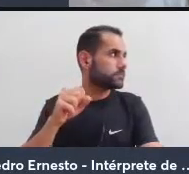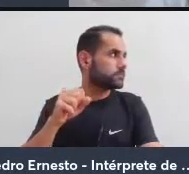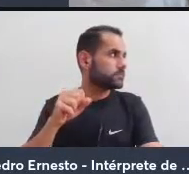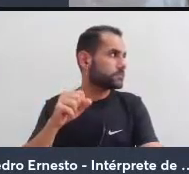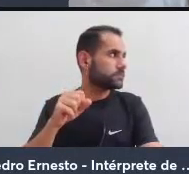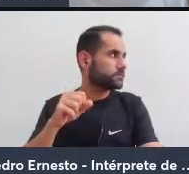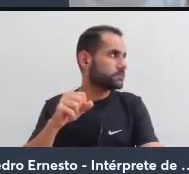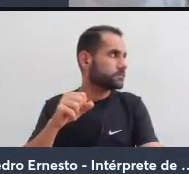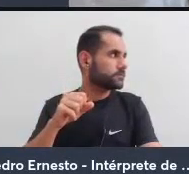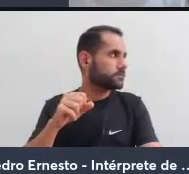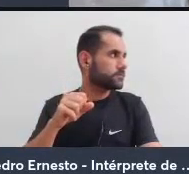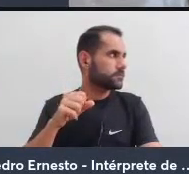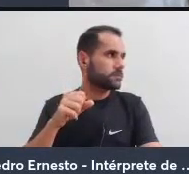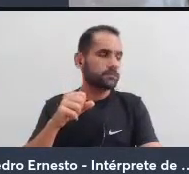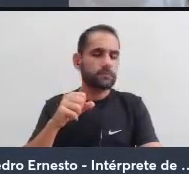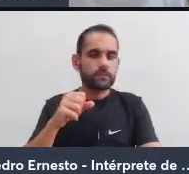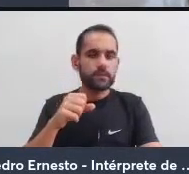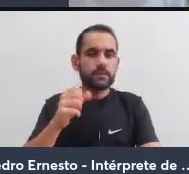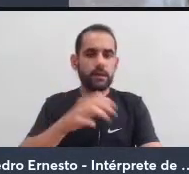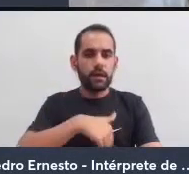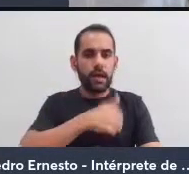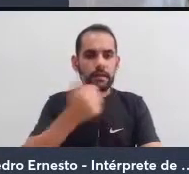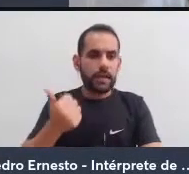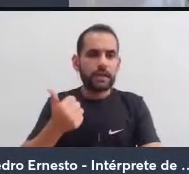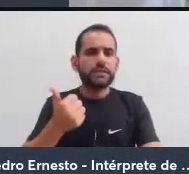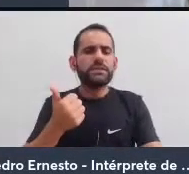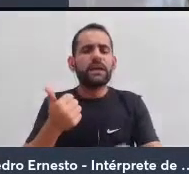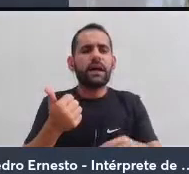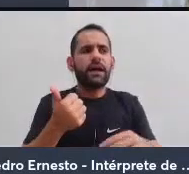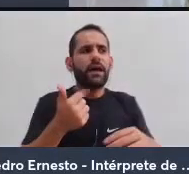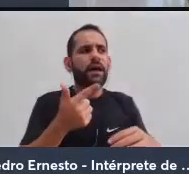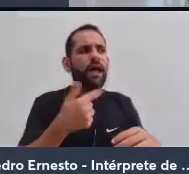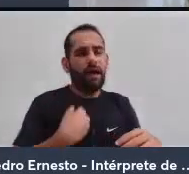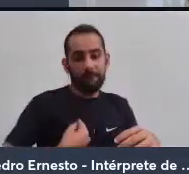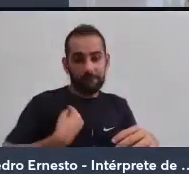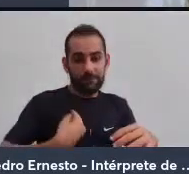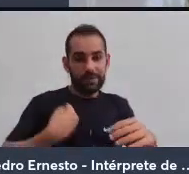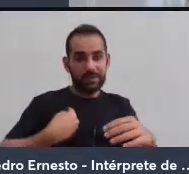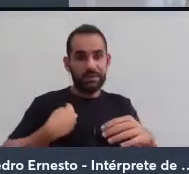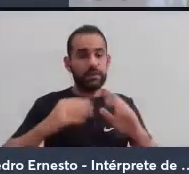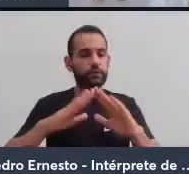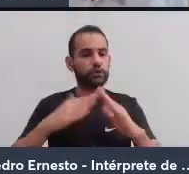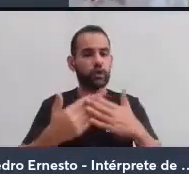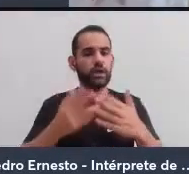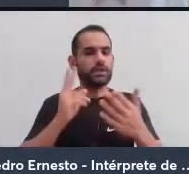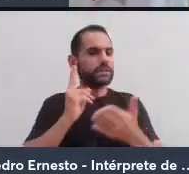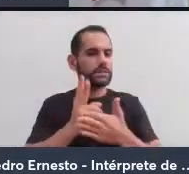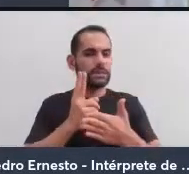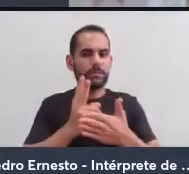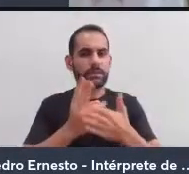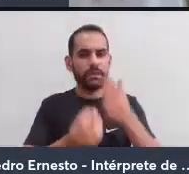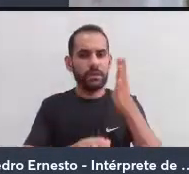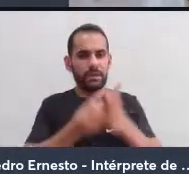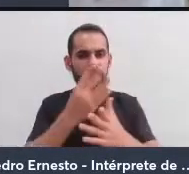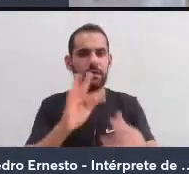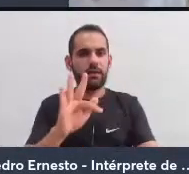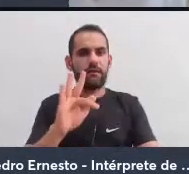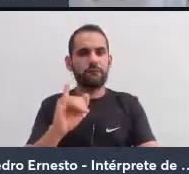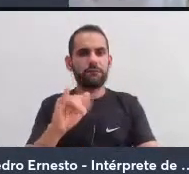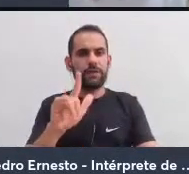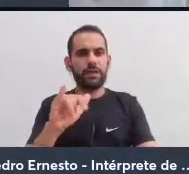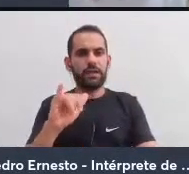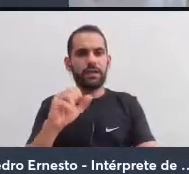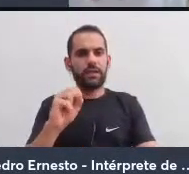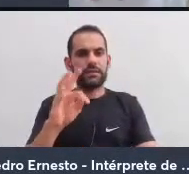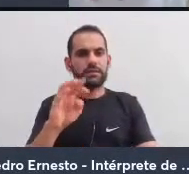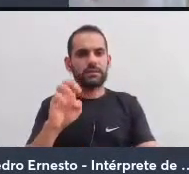do século XX, o Max Stirner, que afirmava que a vida escolar só engendra filisteus. A vida